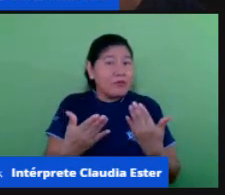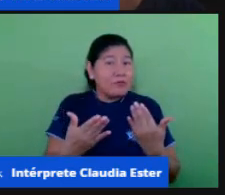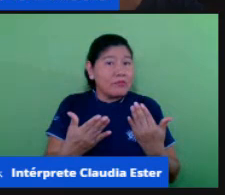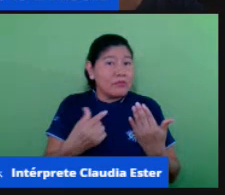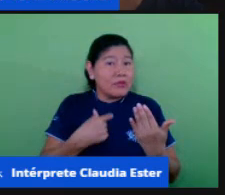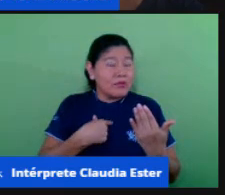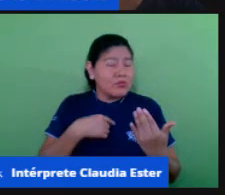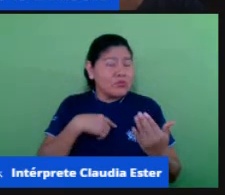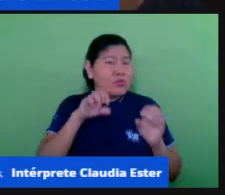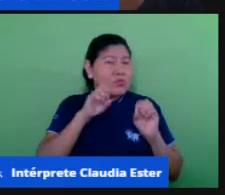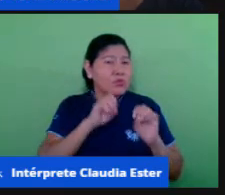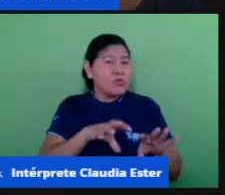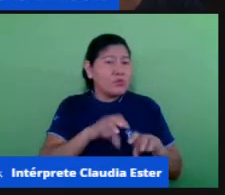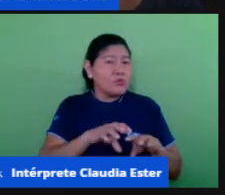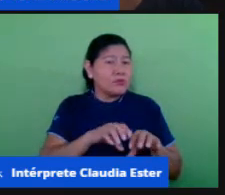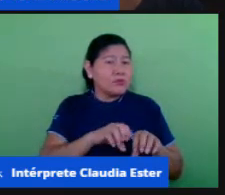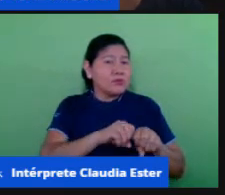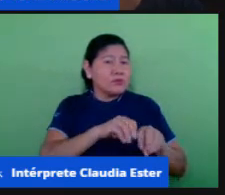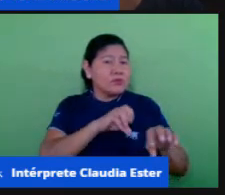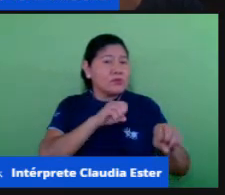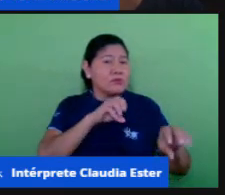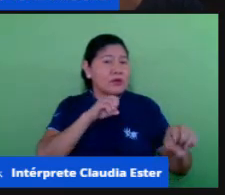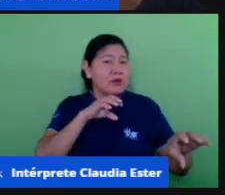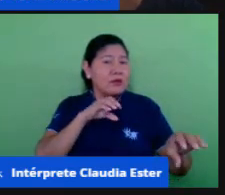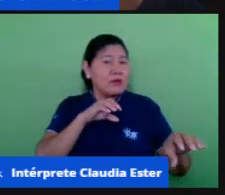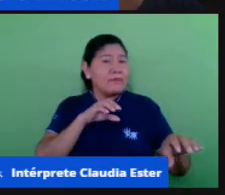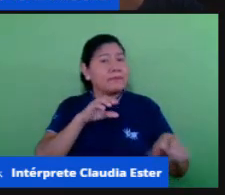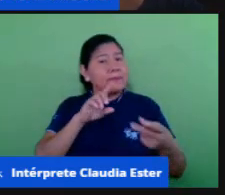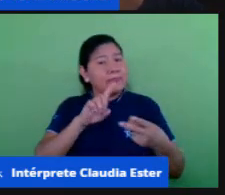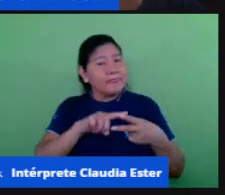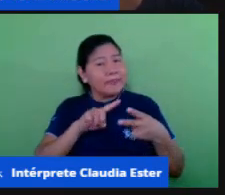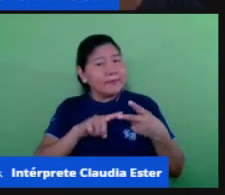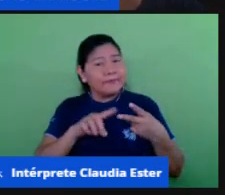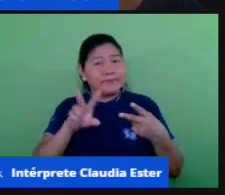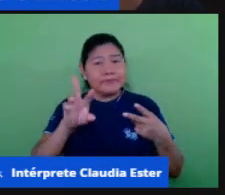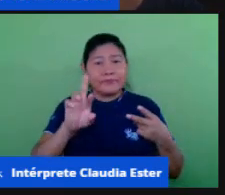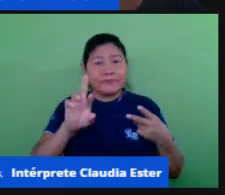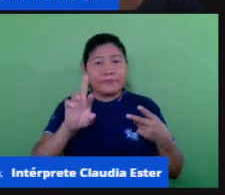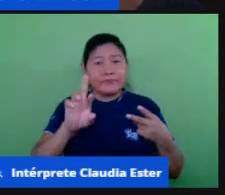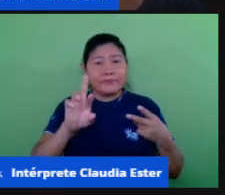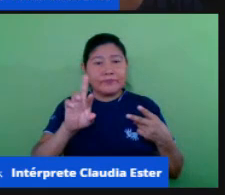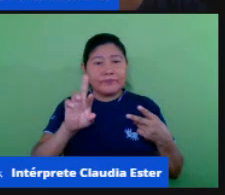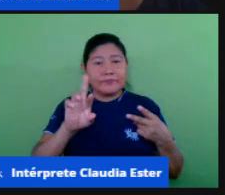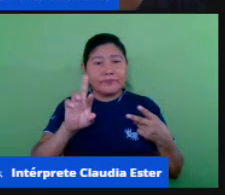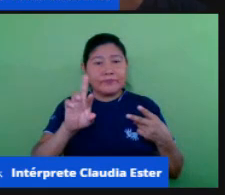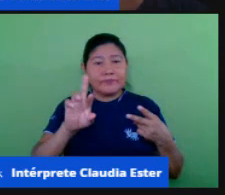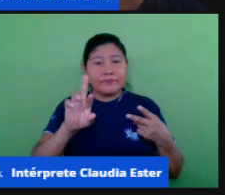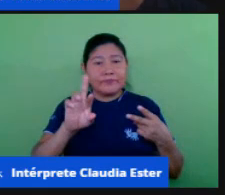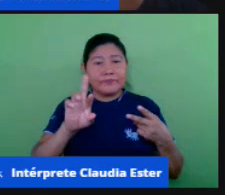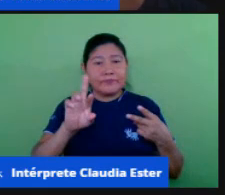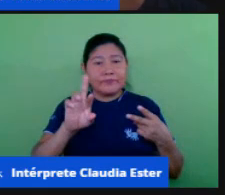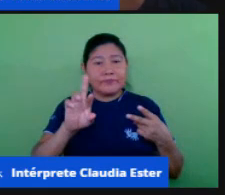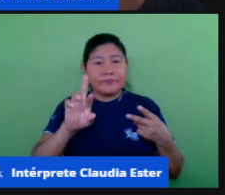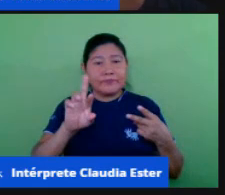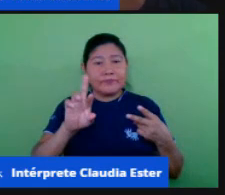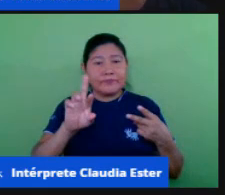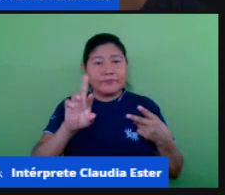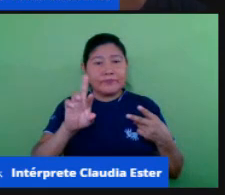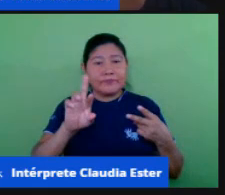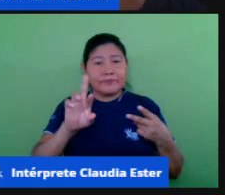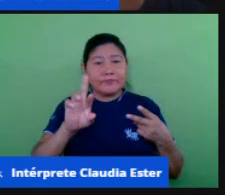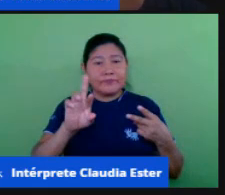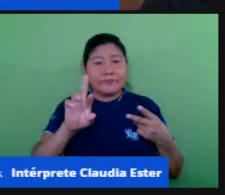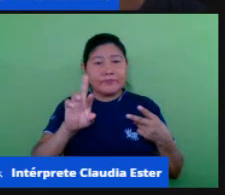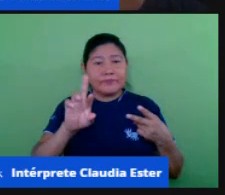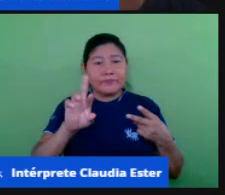remoto ou um ensino de EAD para o meu aluno é importante é um questionamento que nós estamos fazendo neste